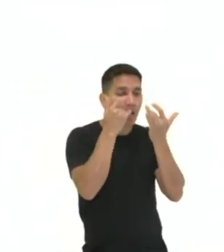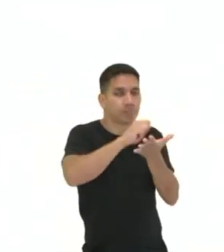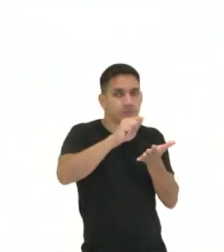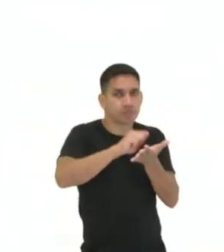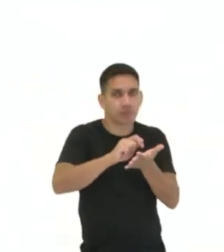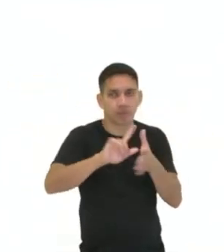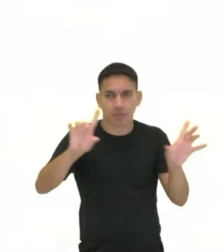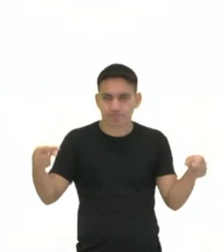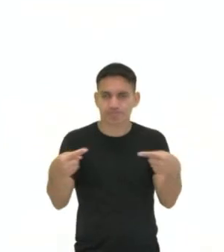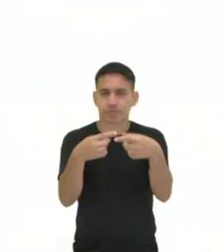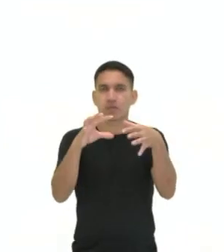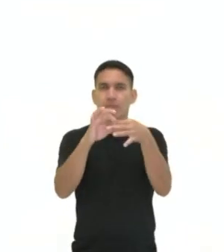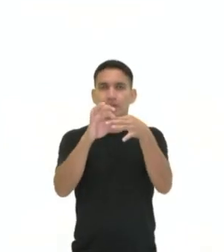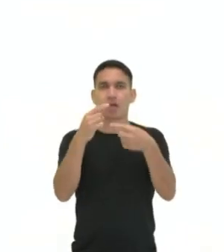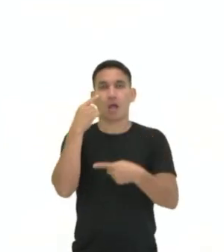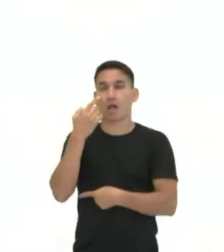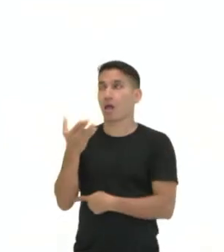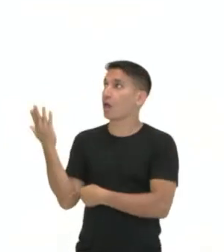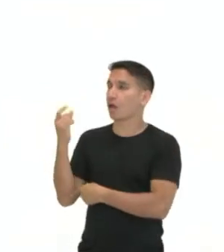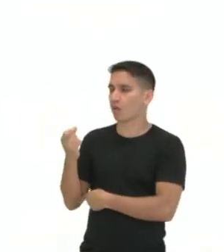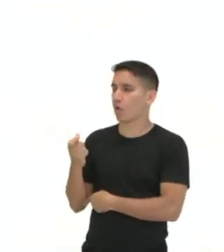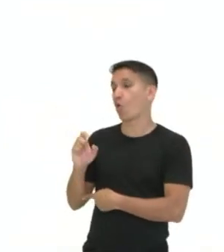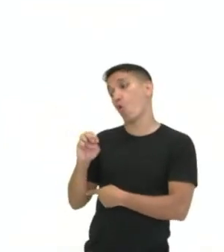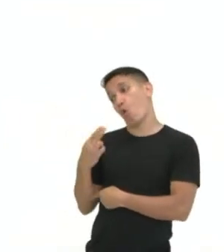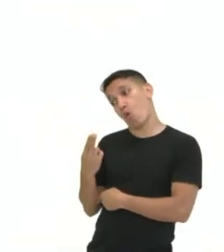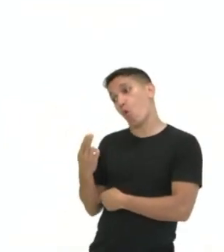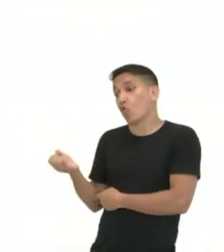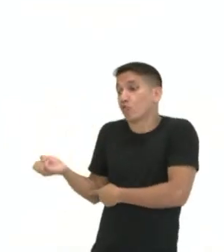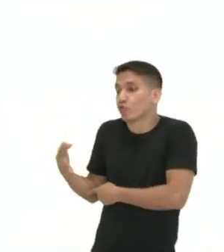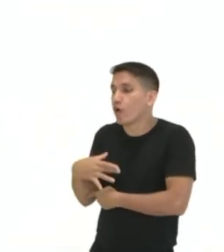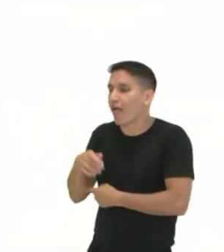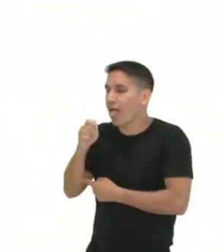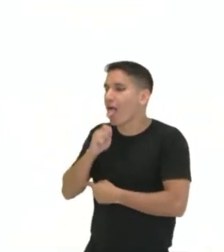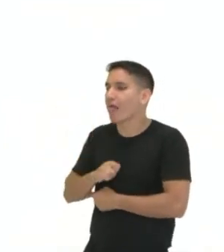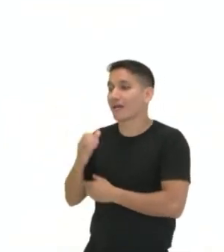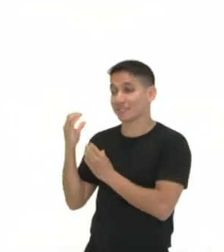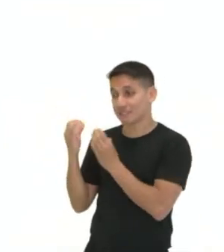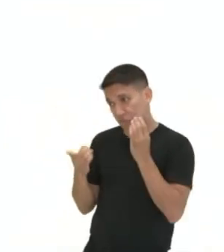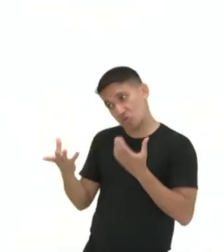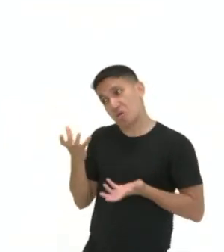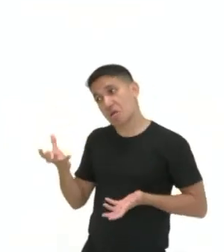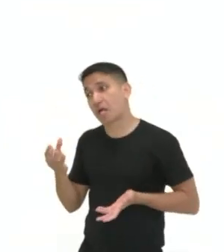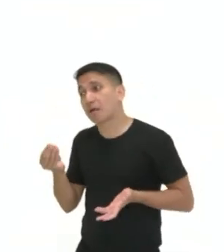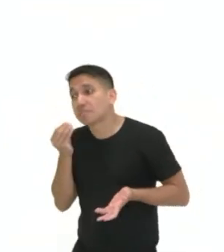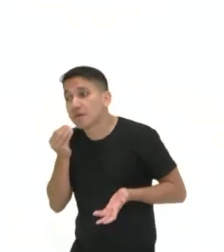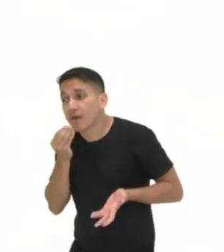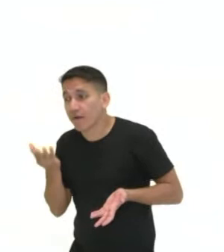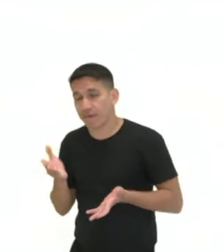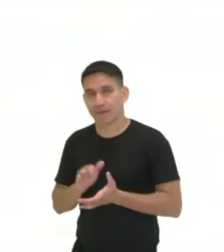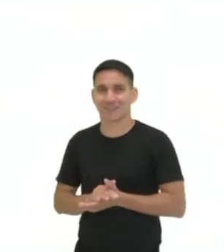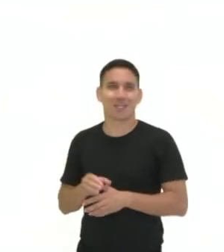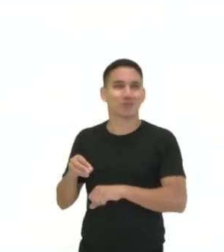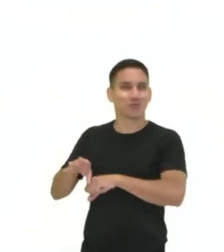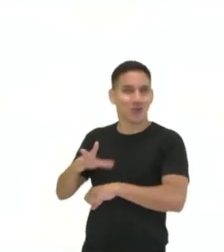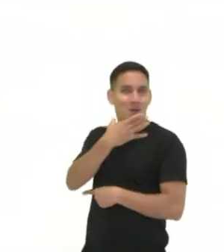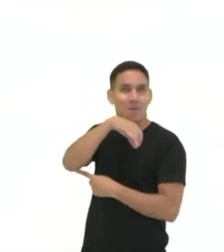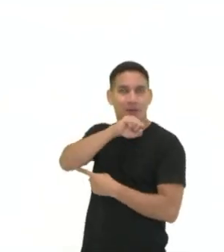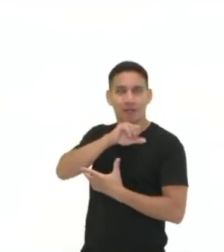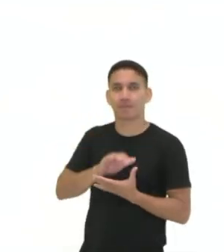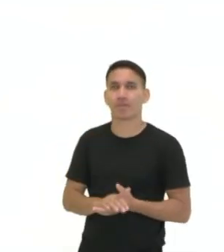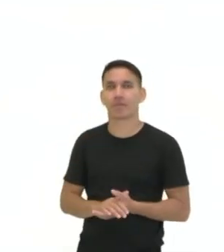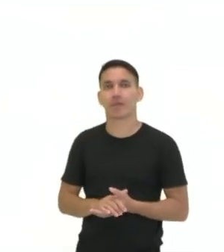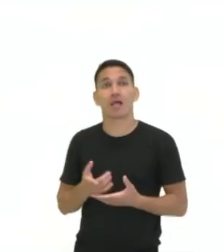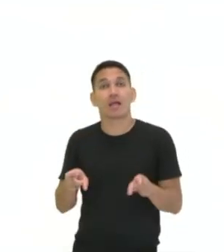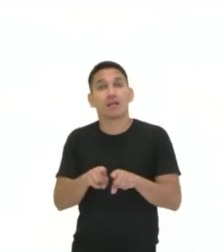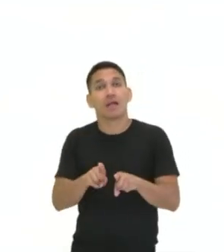a linguagem verbal ou o novo sorvete de melancia que você queria experimentar, uma sugestão do pai, e para a linguagem não verbal, o